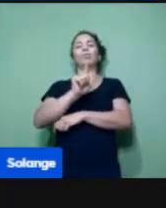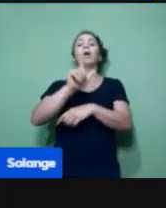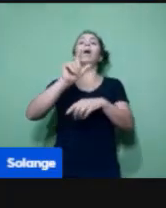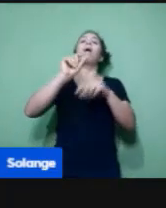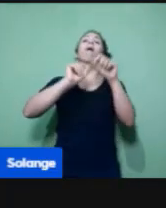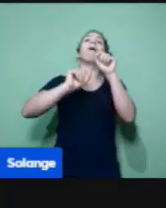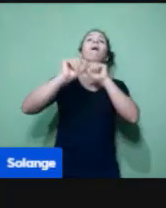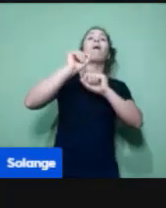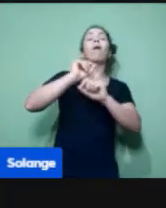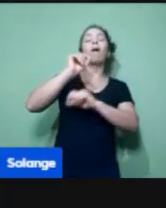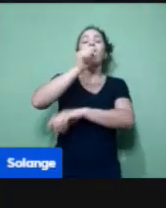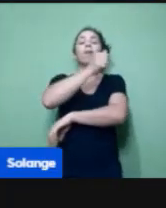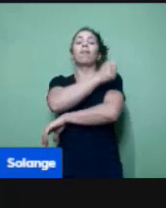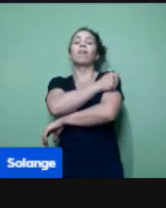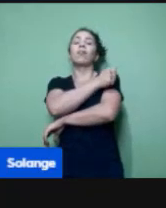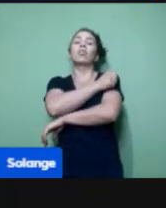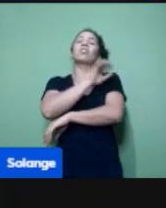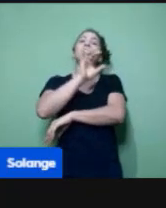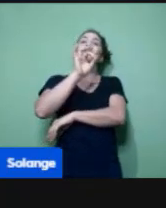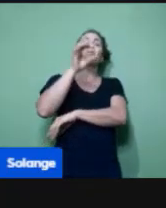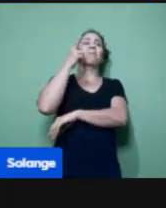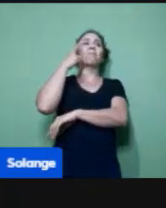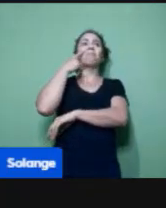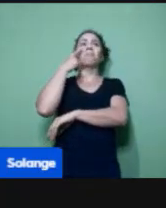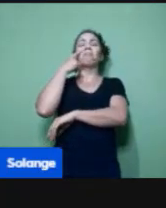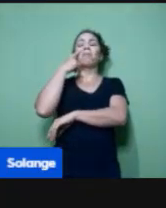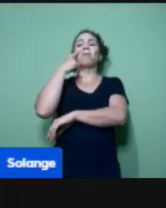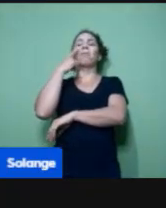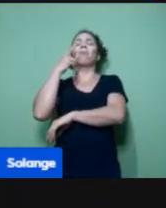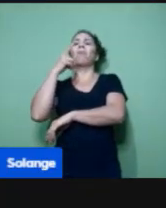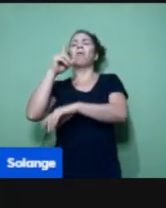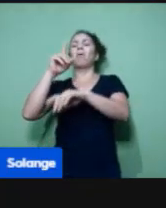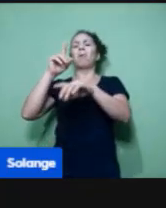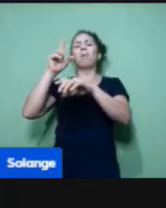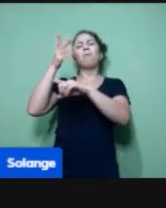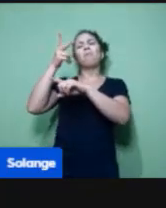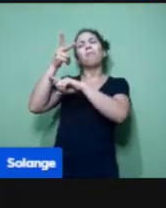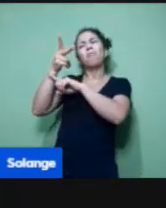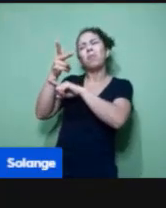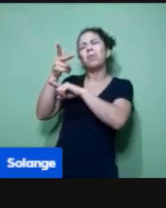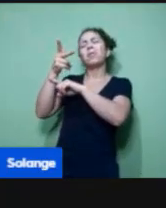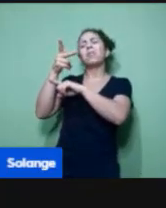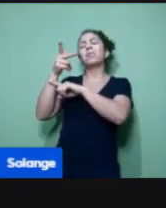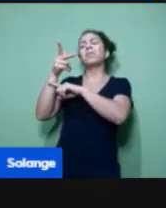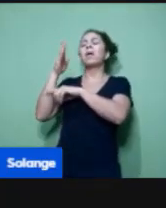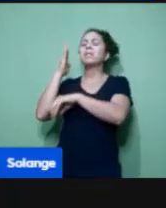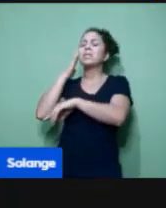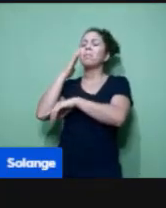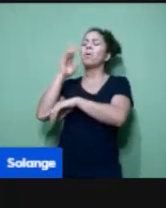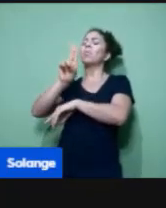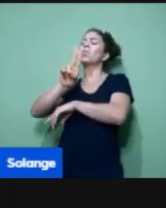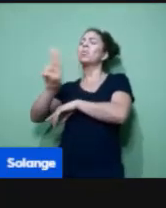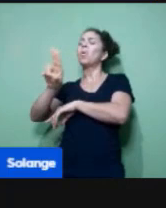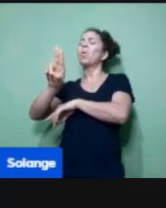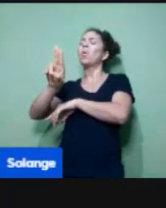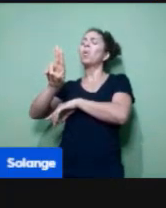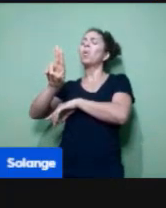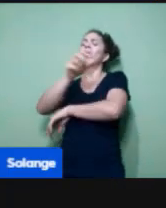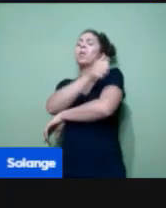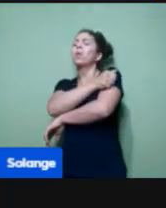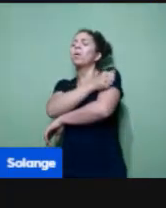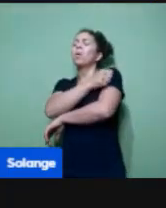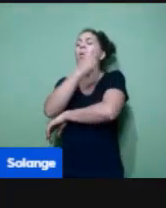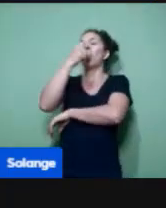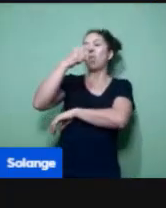deles, a gente só viu por vídeo ou nem por vídeo. Então, faça a chamada, saber o nome do aluno, o rostinho dele,